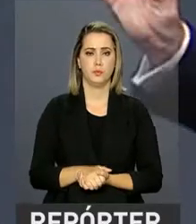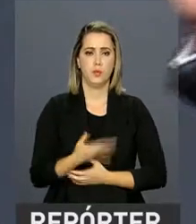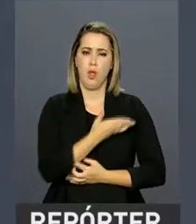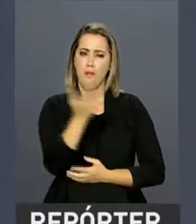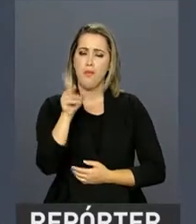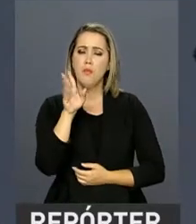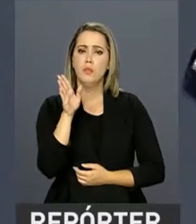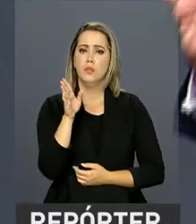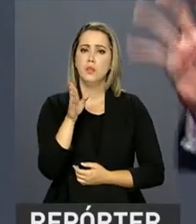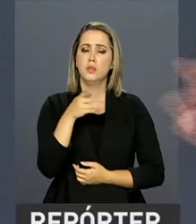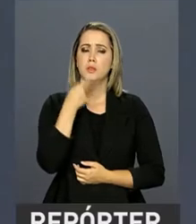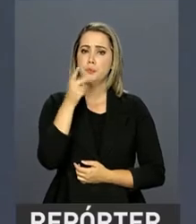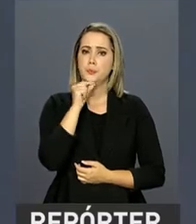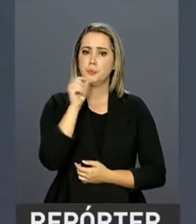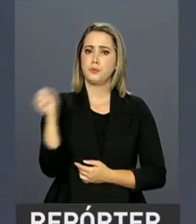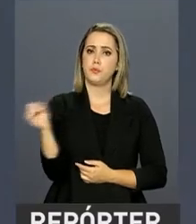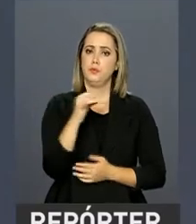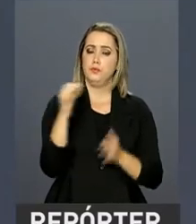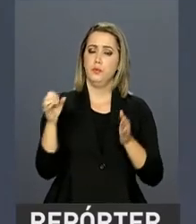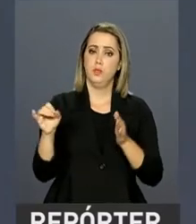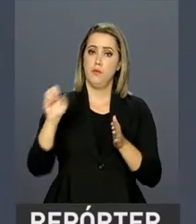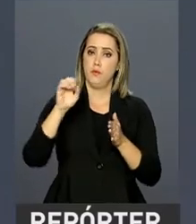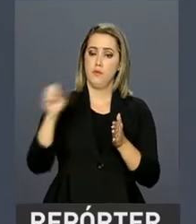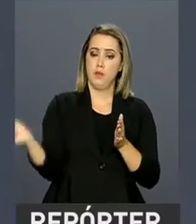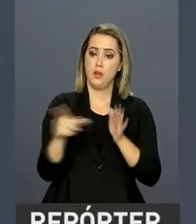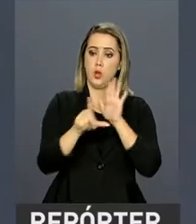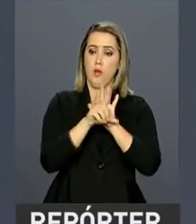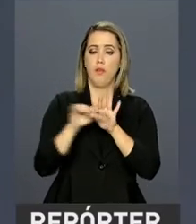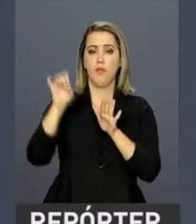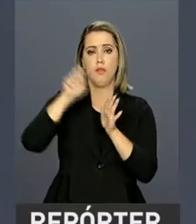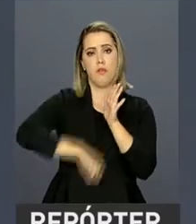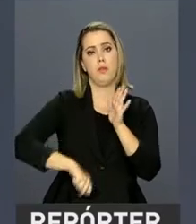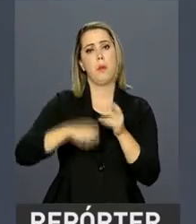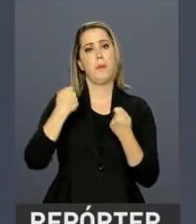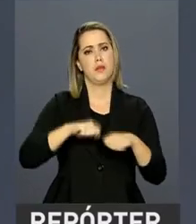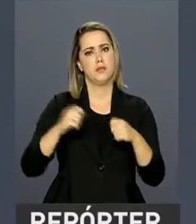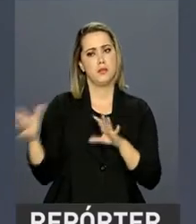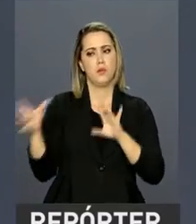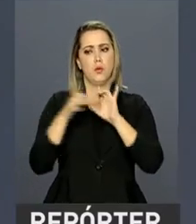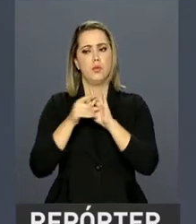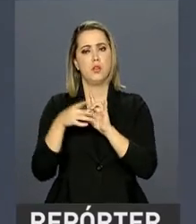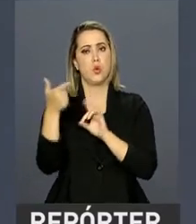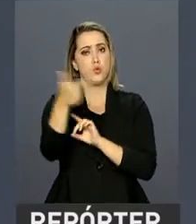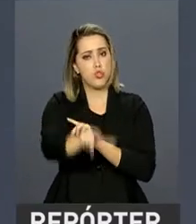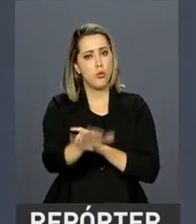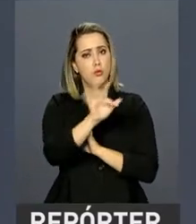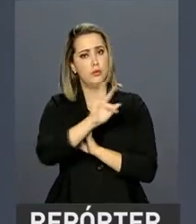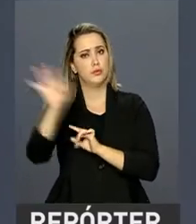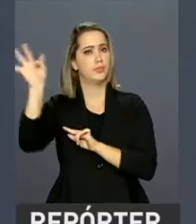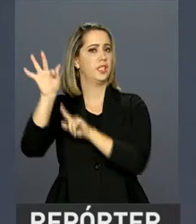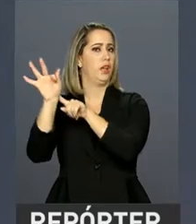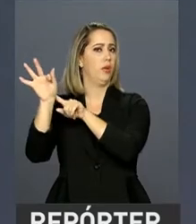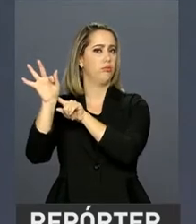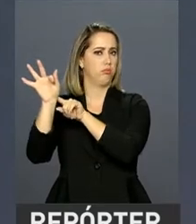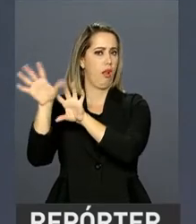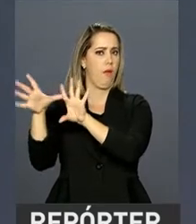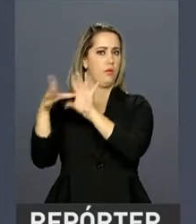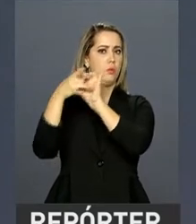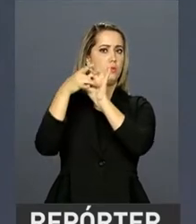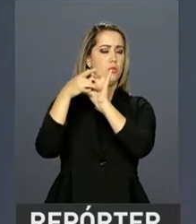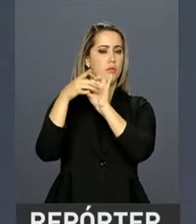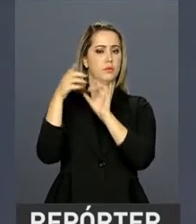em reforma tributária, é uma coisa que envolve logo uma repactuação federativa. Porque só faz uma reforma